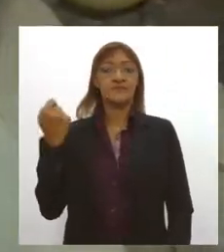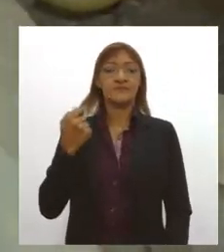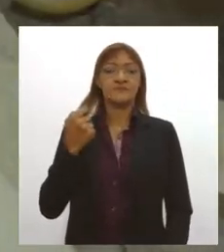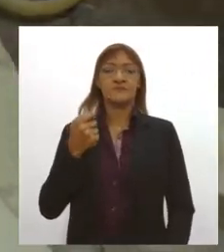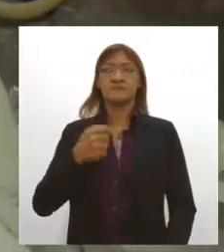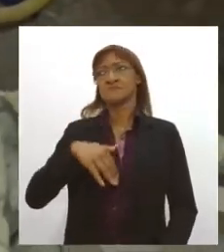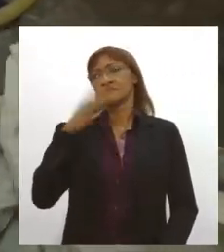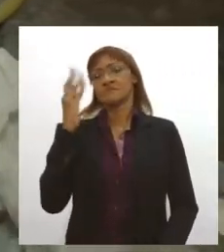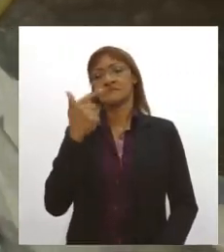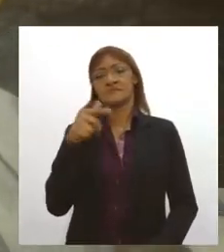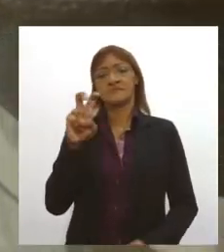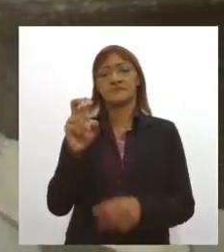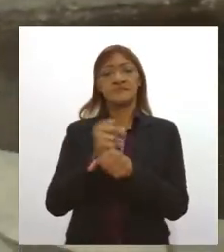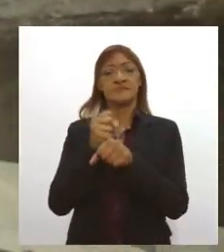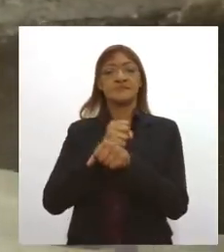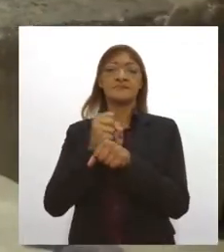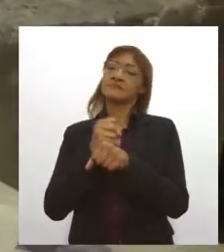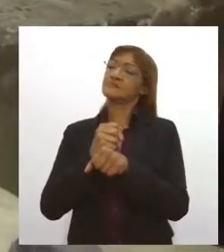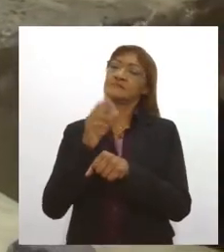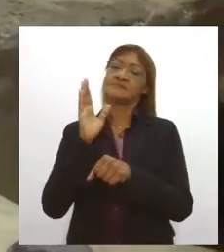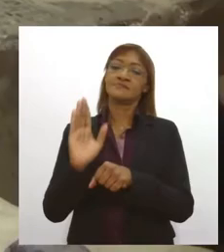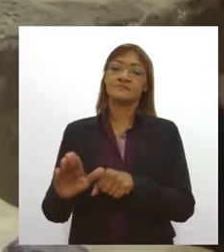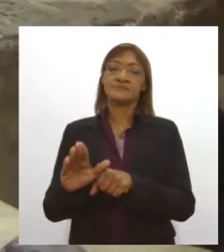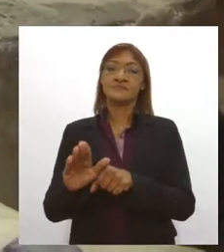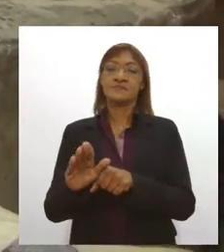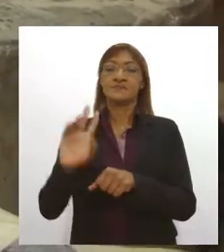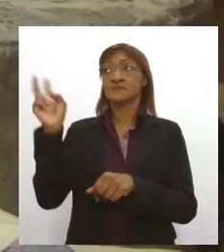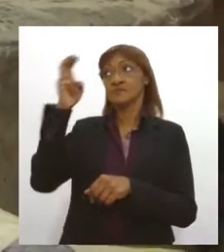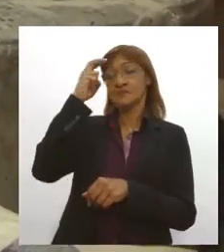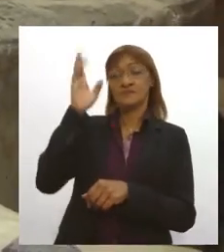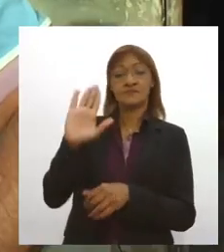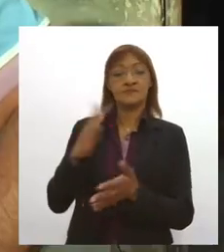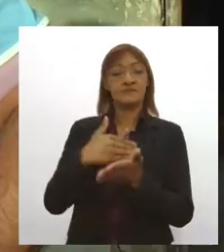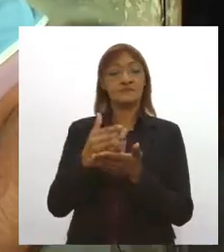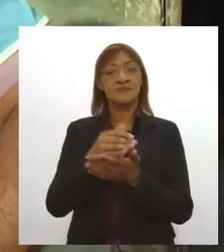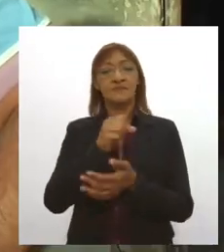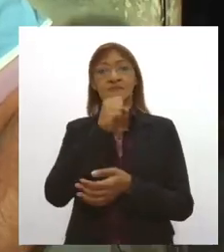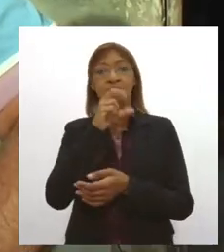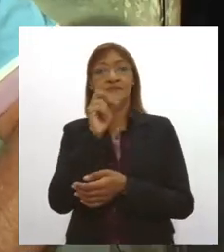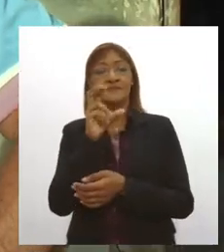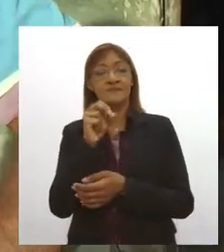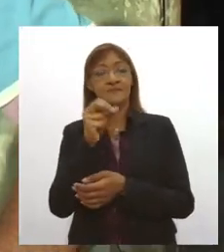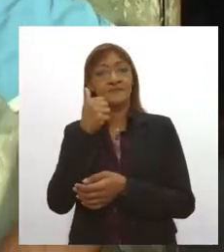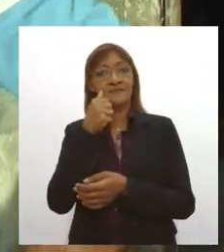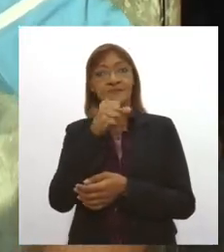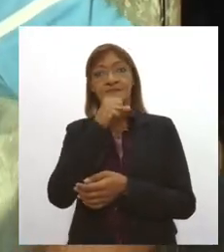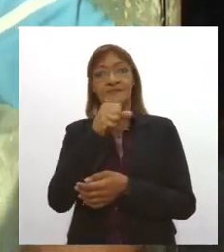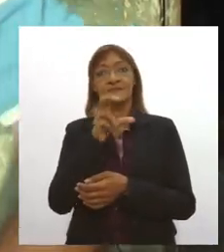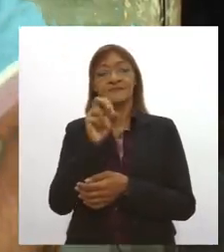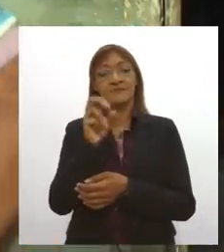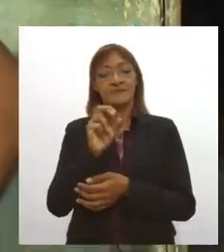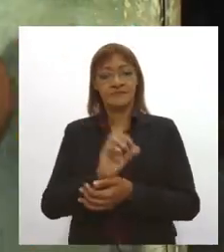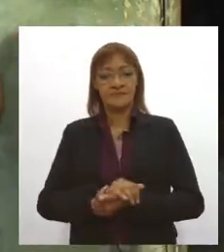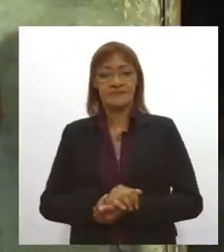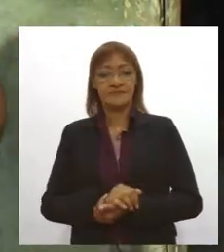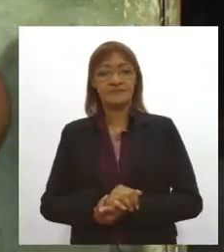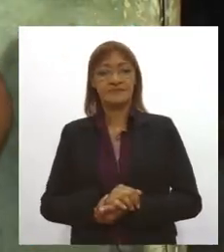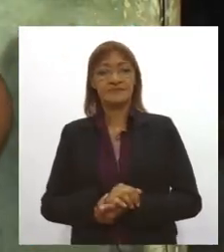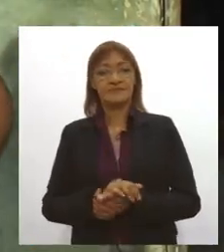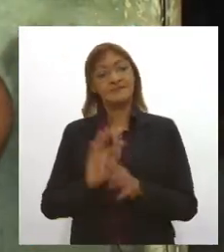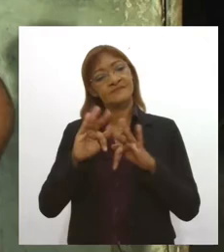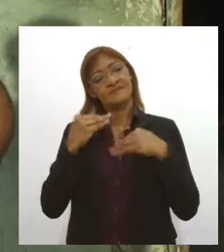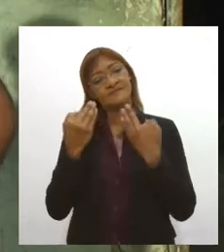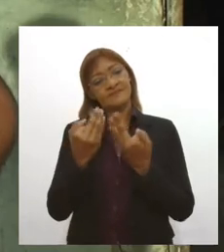25 anos tradição que iniciou com os avós com meus avós com nossos familiares